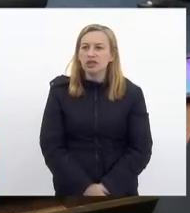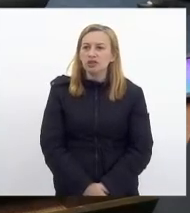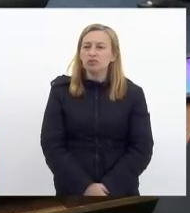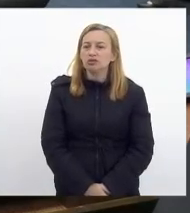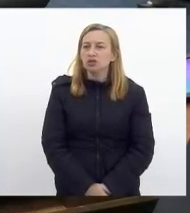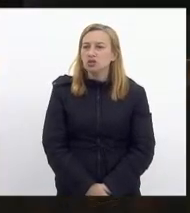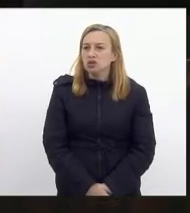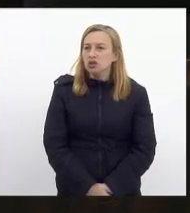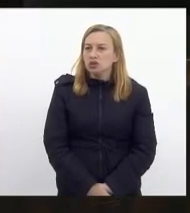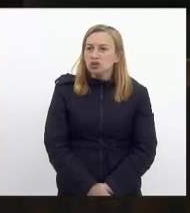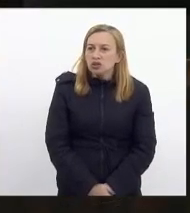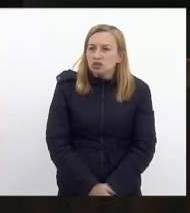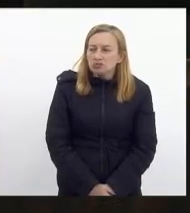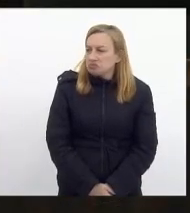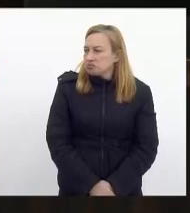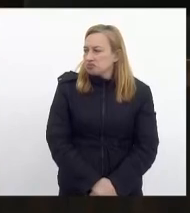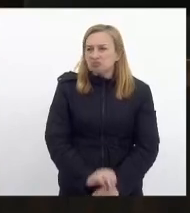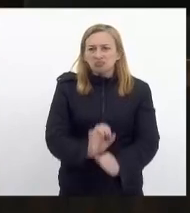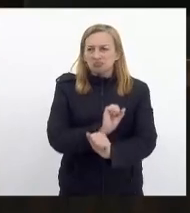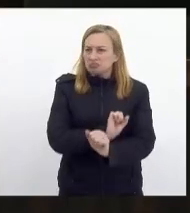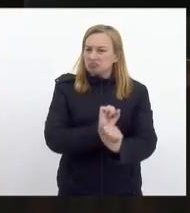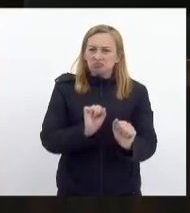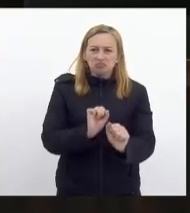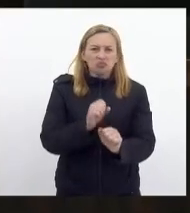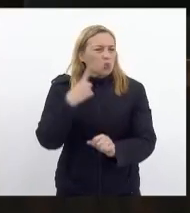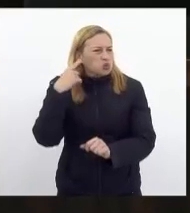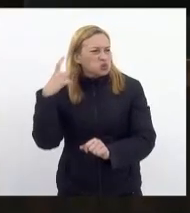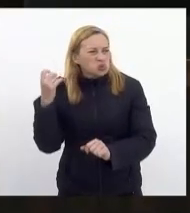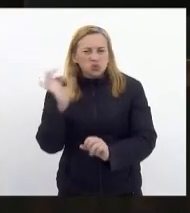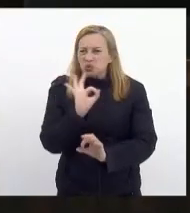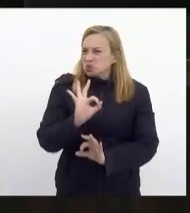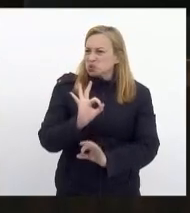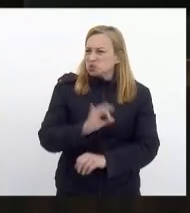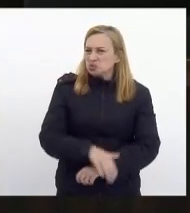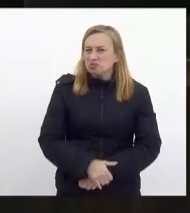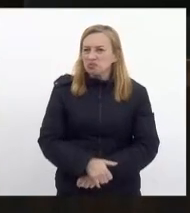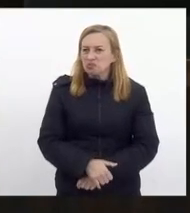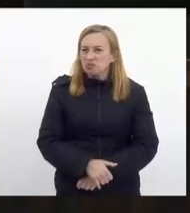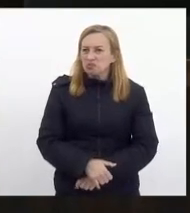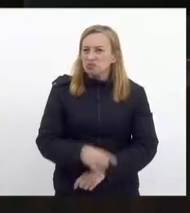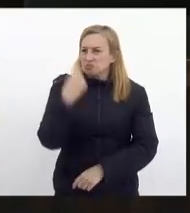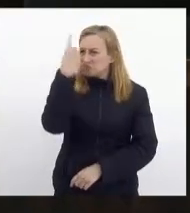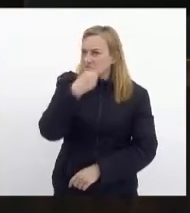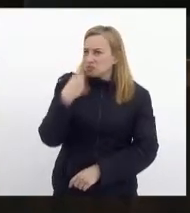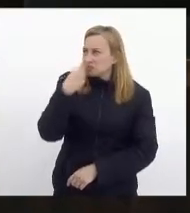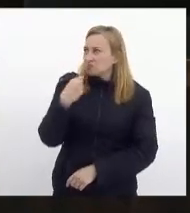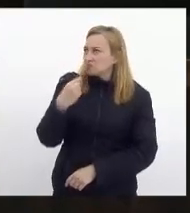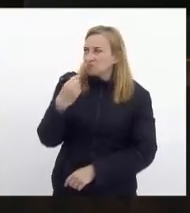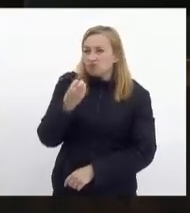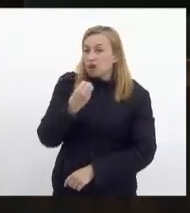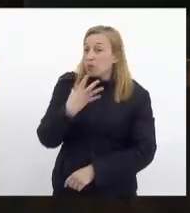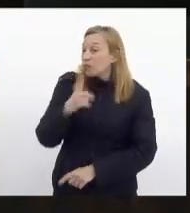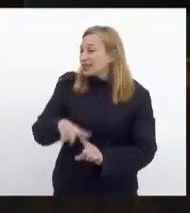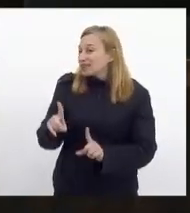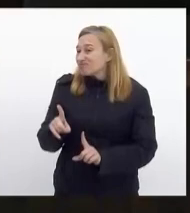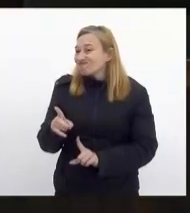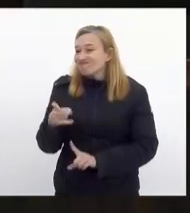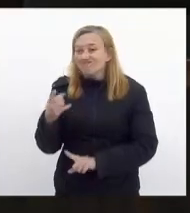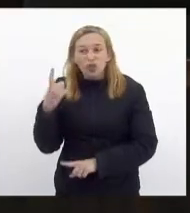Não está saindo aqui ainda, não tem som. A sua imagem está boa aqui para a gente, mas não tem som.